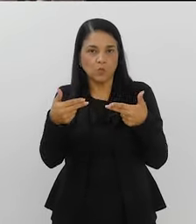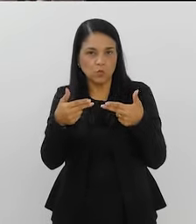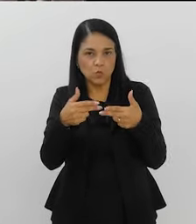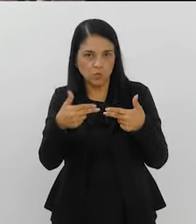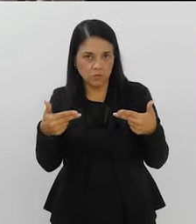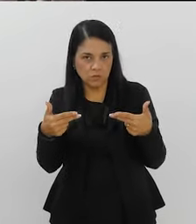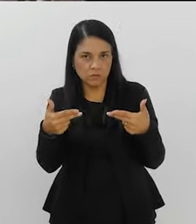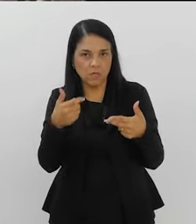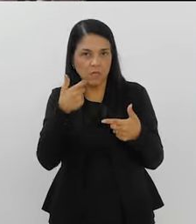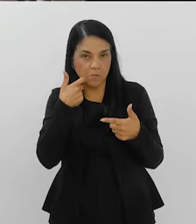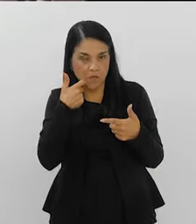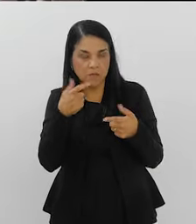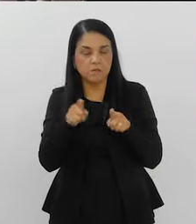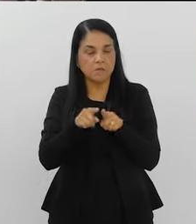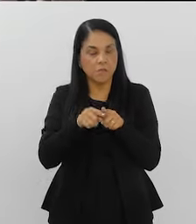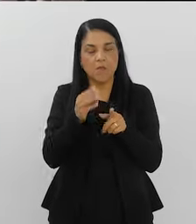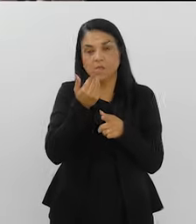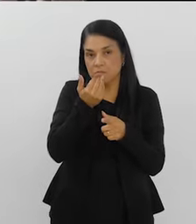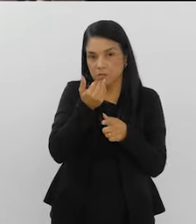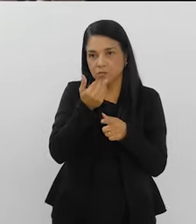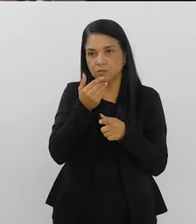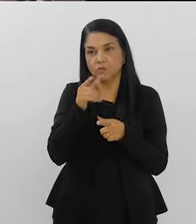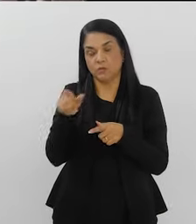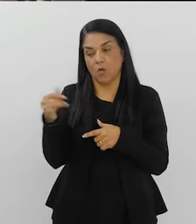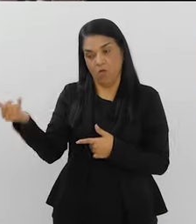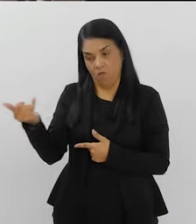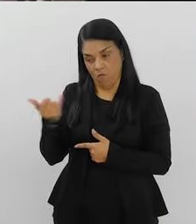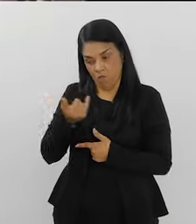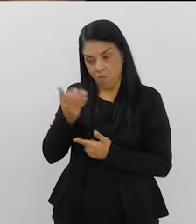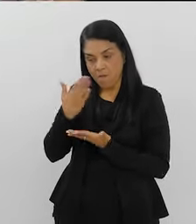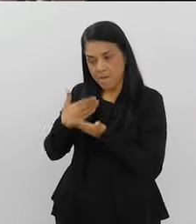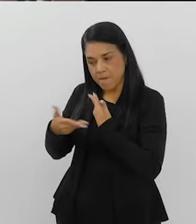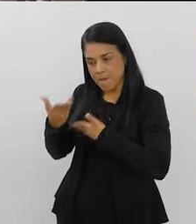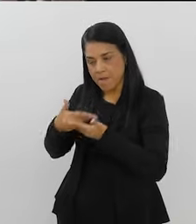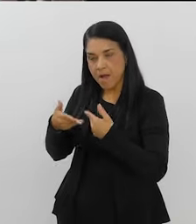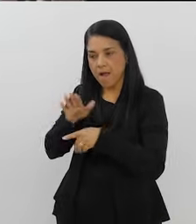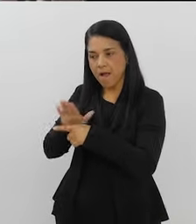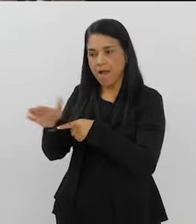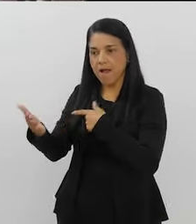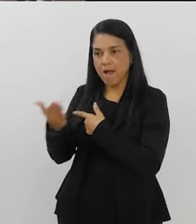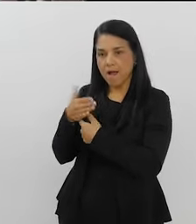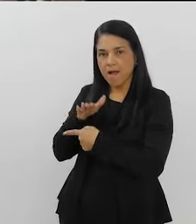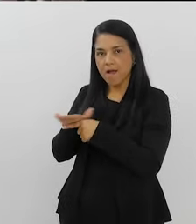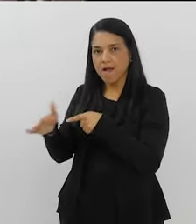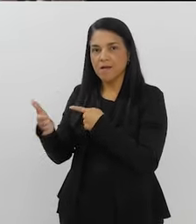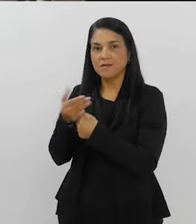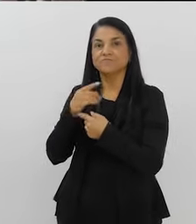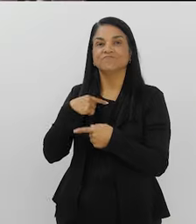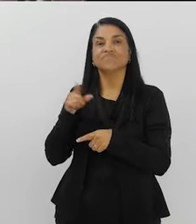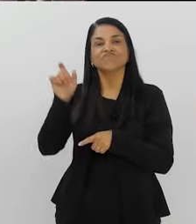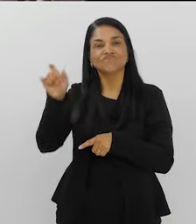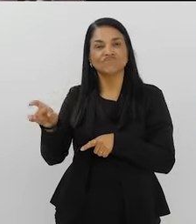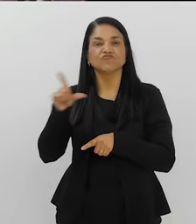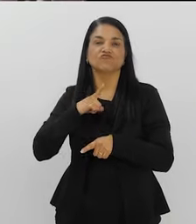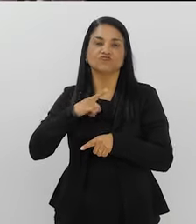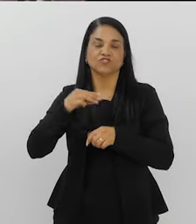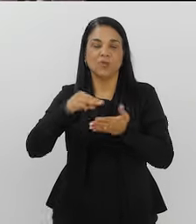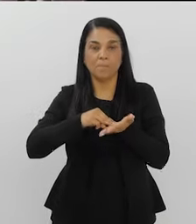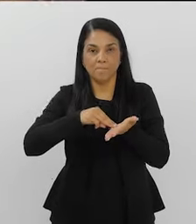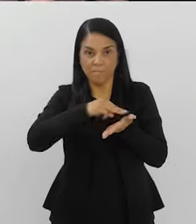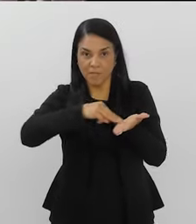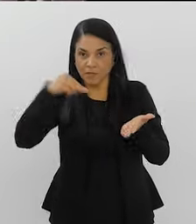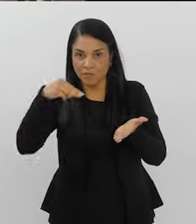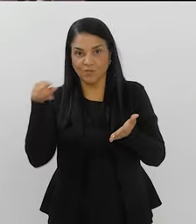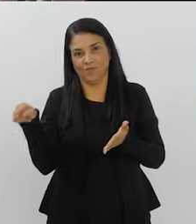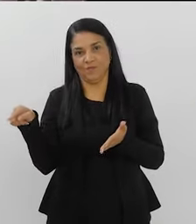E ele falou assim, ó, a gente pode colaborar com isso. E ele tinha a metodologia. Porque, assim, é muito importante, como a